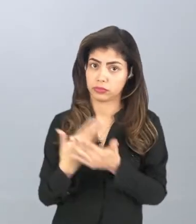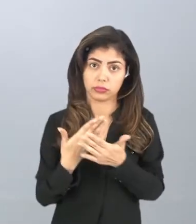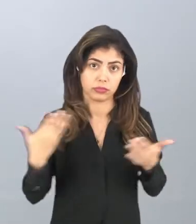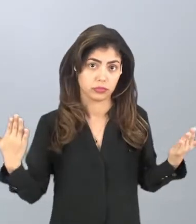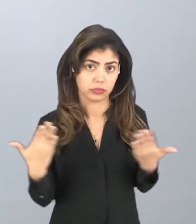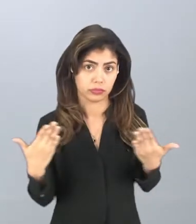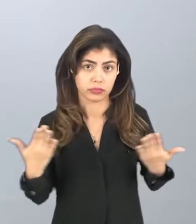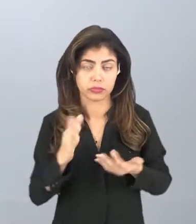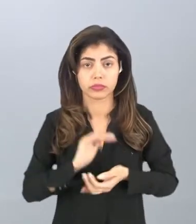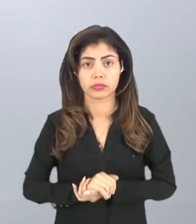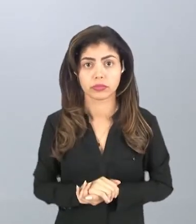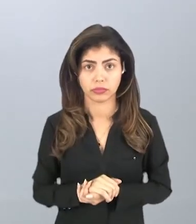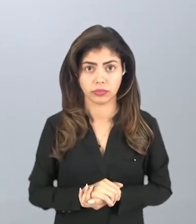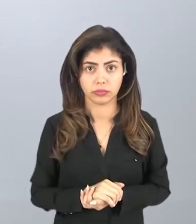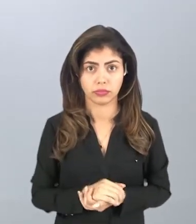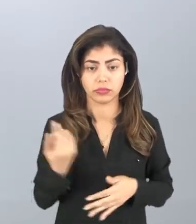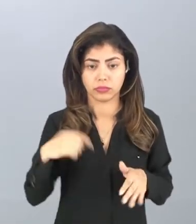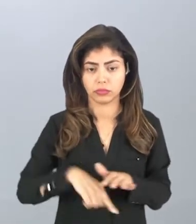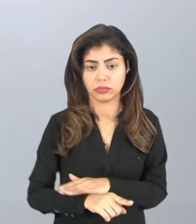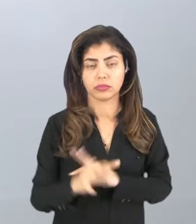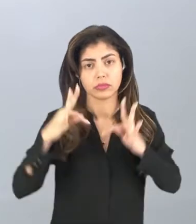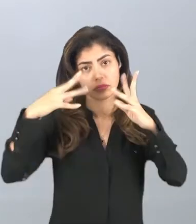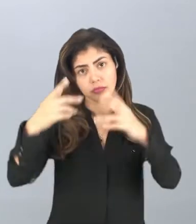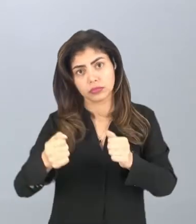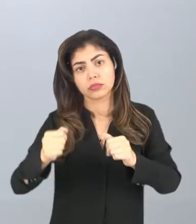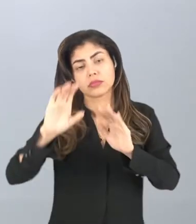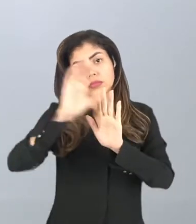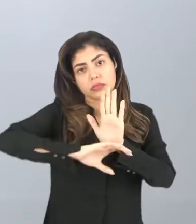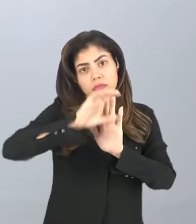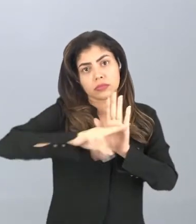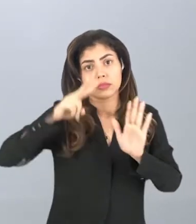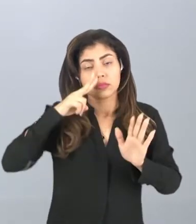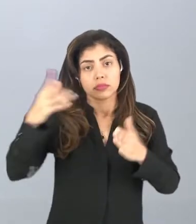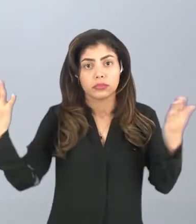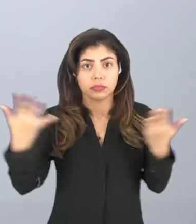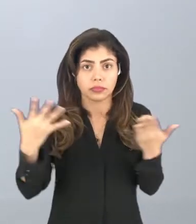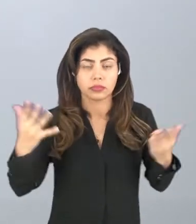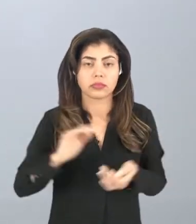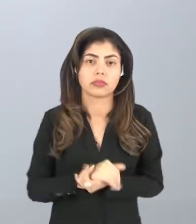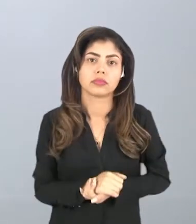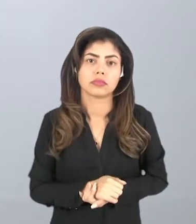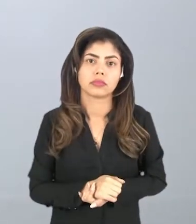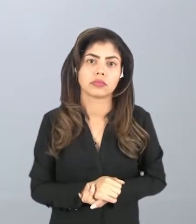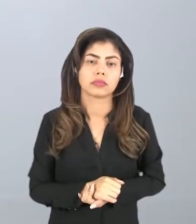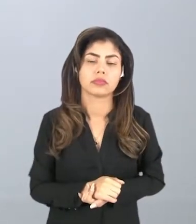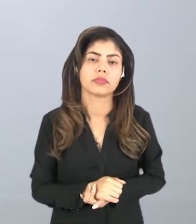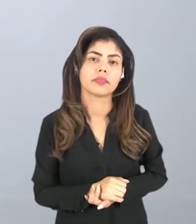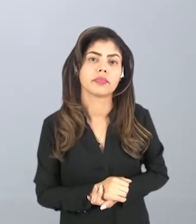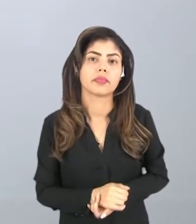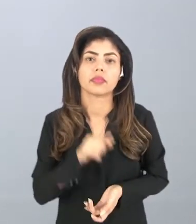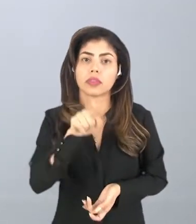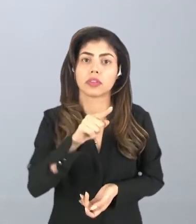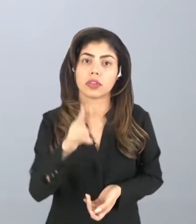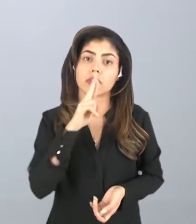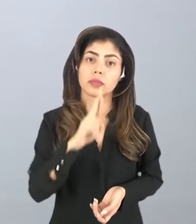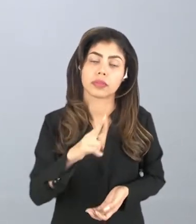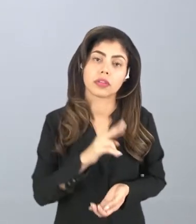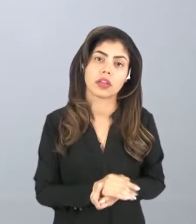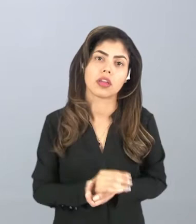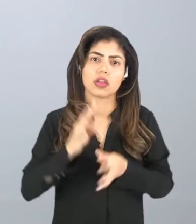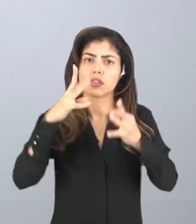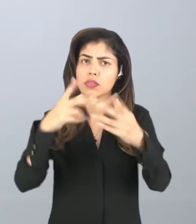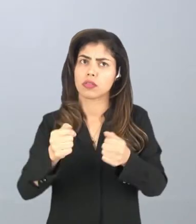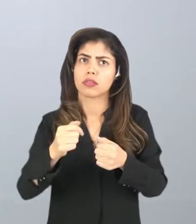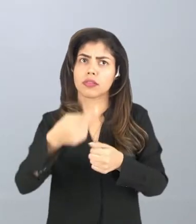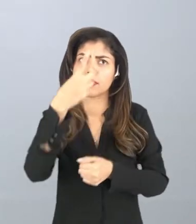hoje, dentro desse conteúdo que a gente viu hoje, que foi abordado, dá para você responder a metade